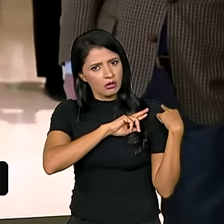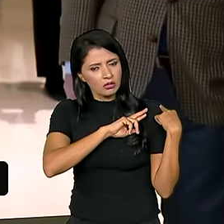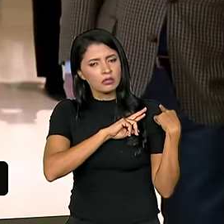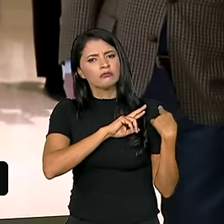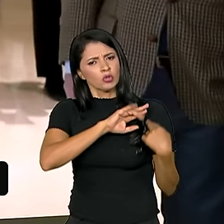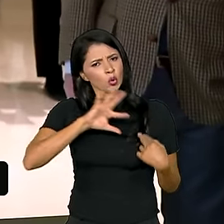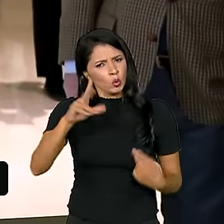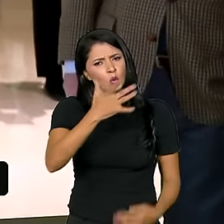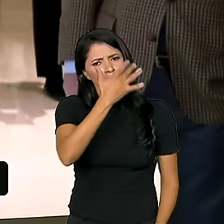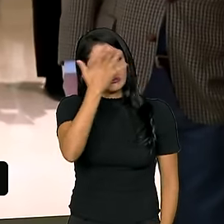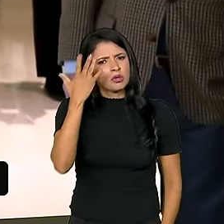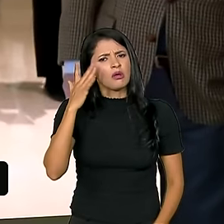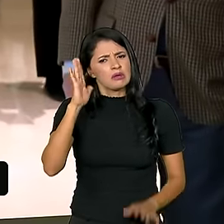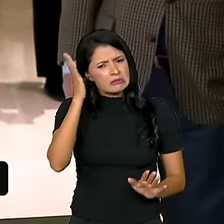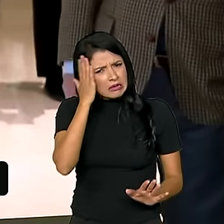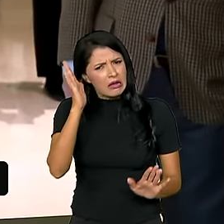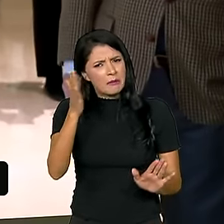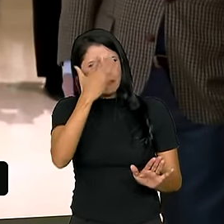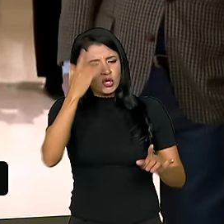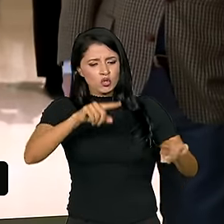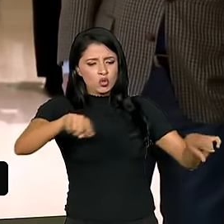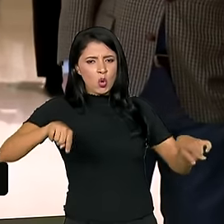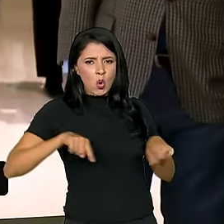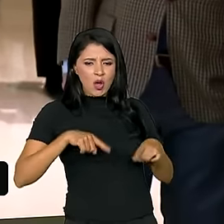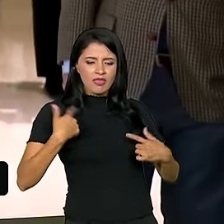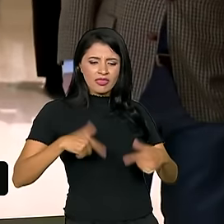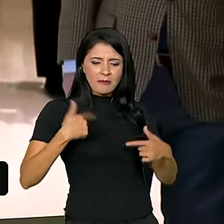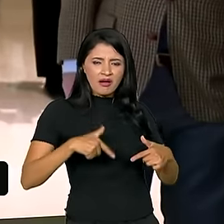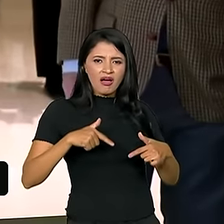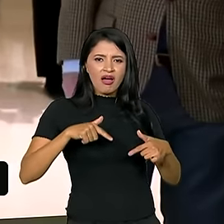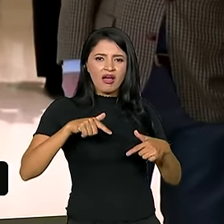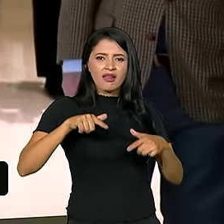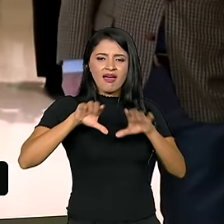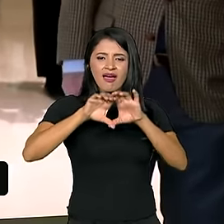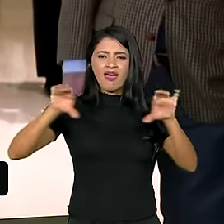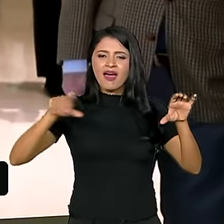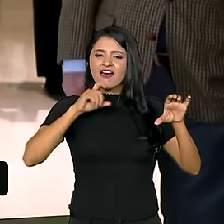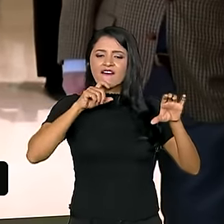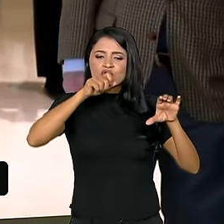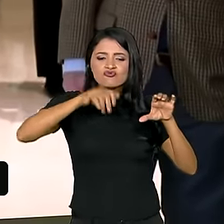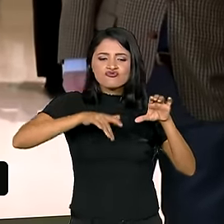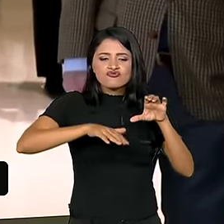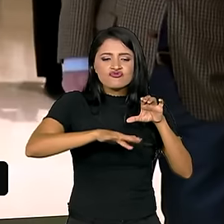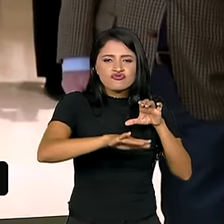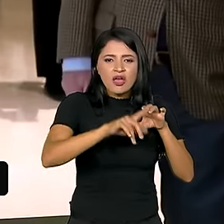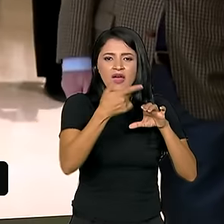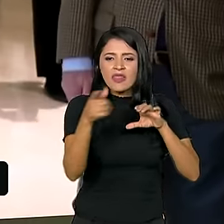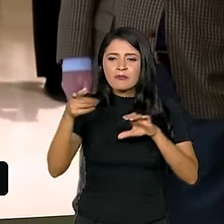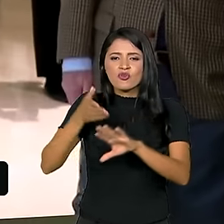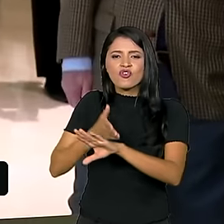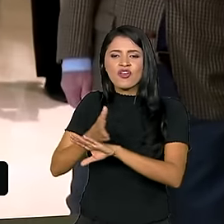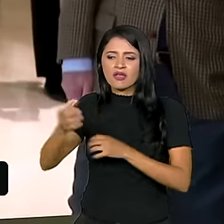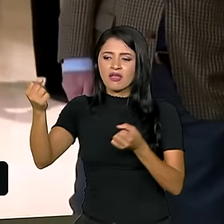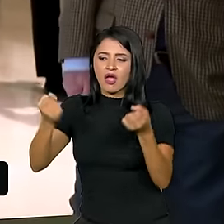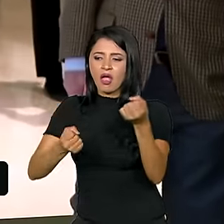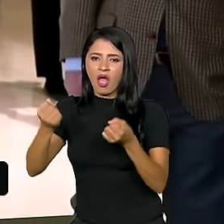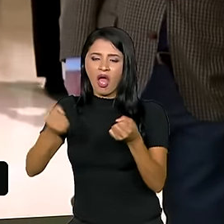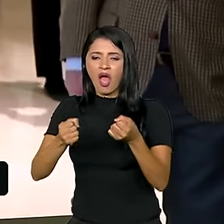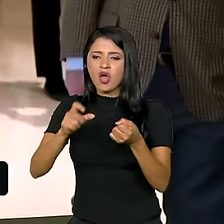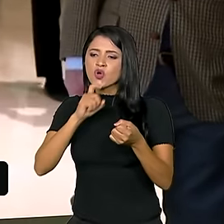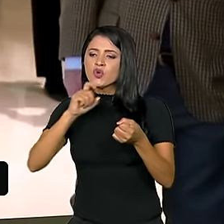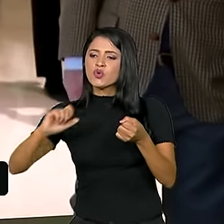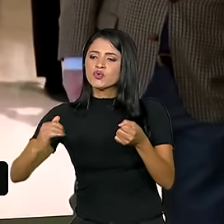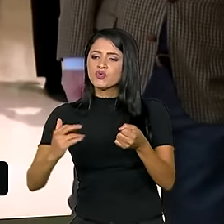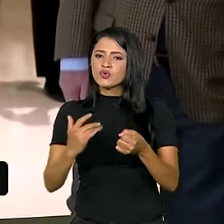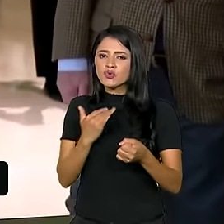que trabalha numa sala com ar-condicionado, que depois sai no seu carrão para ir para casa, todo mundo sabe que ele emite mais gás de efeito